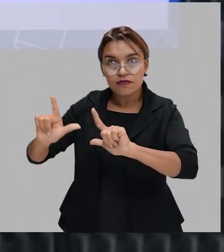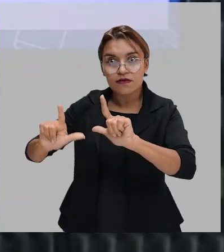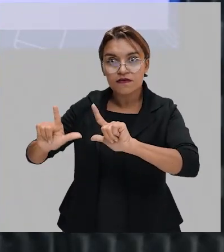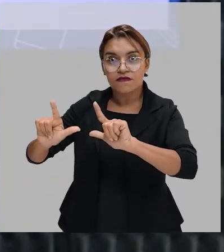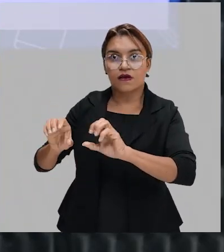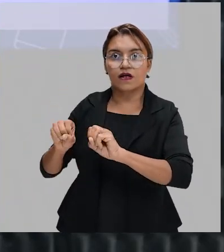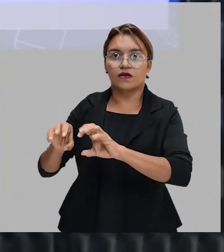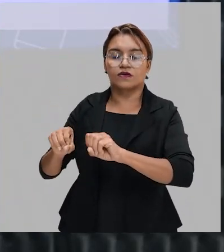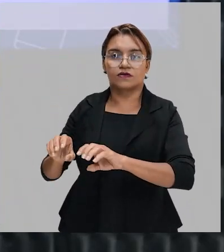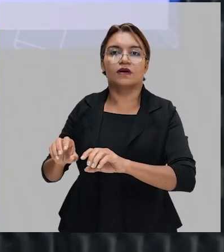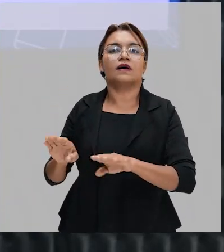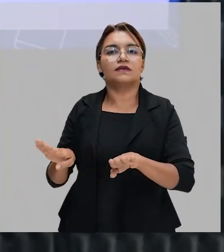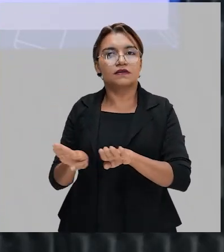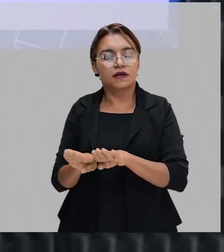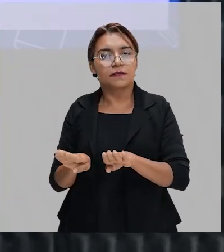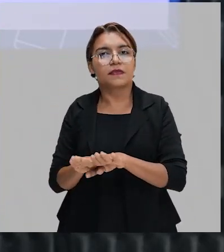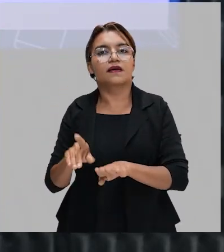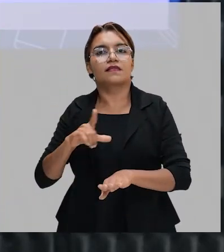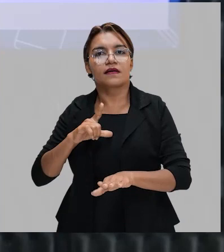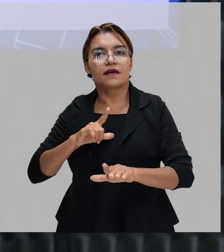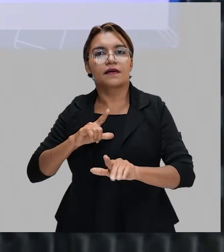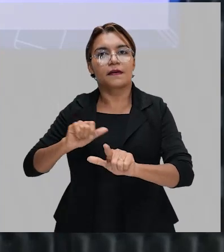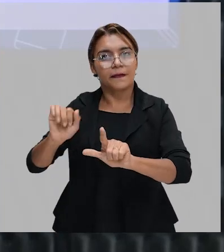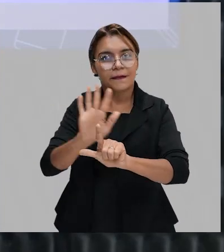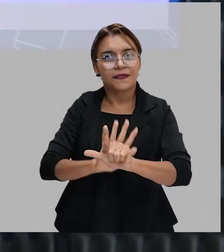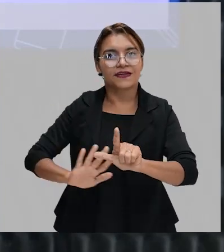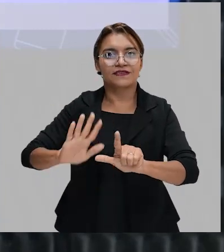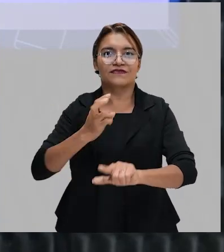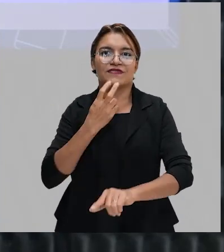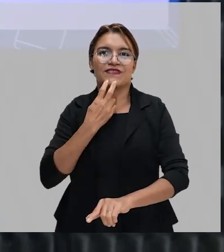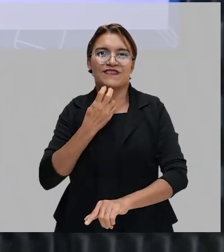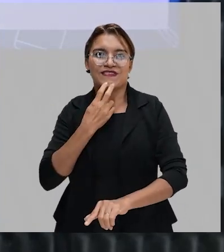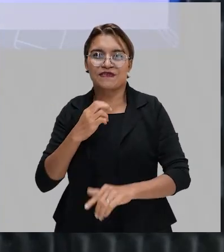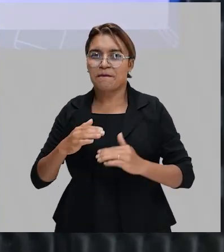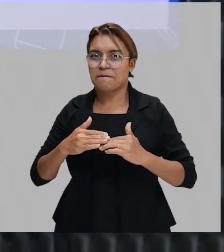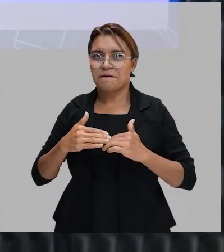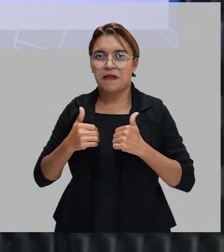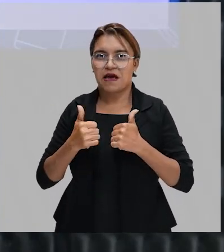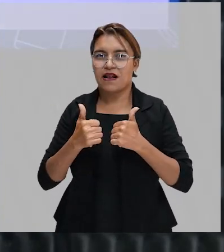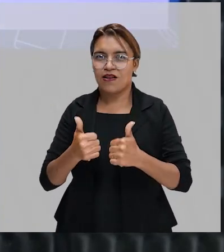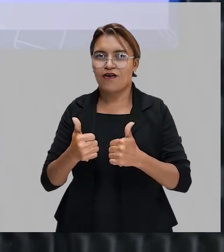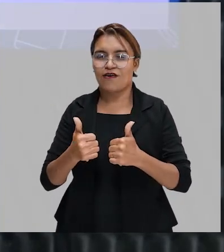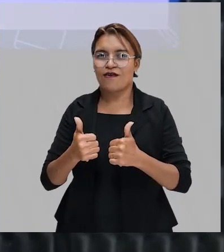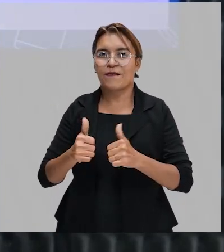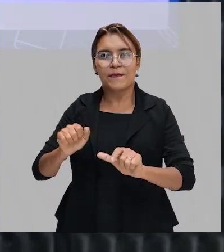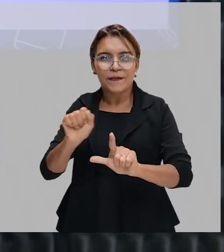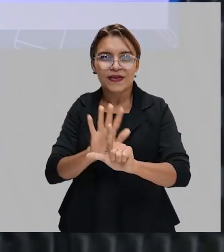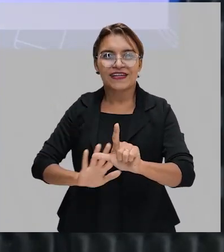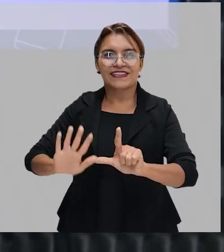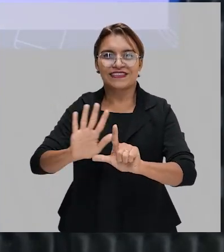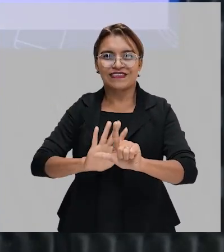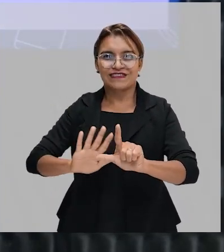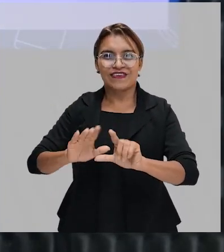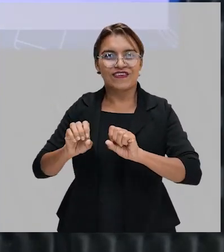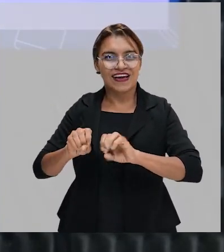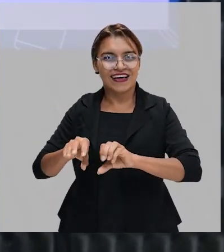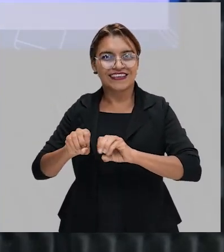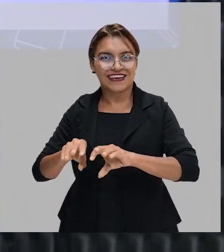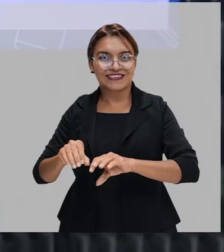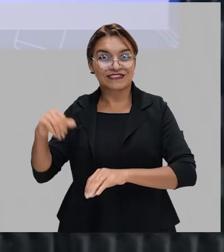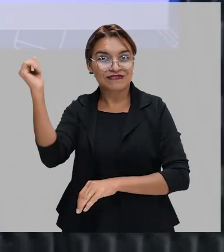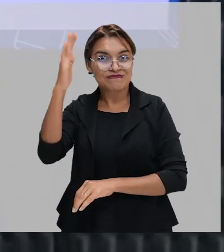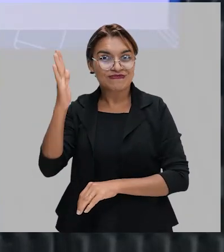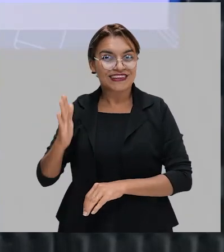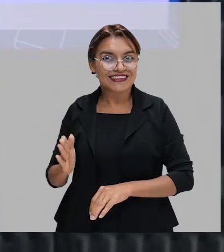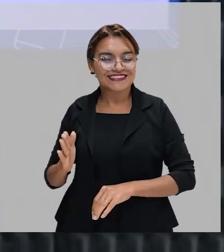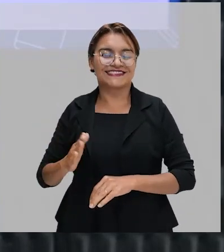pode assisti-la na plataforma Gonçalves Dias, a melhor plataforma de educação do Brasil, verdade.